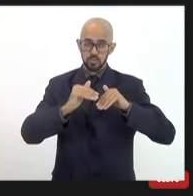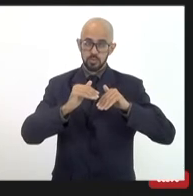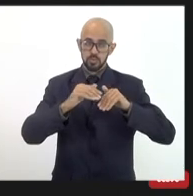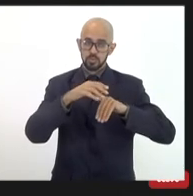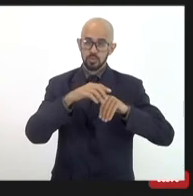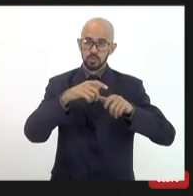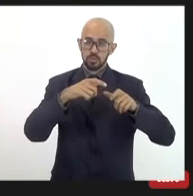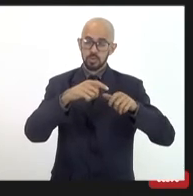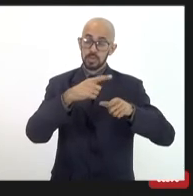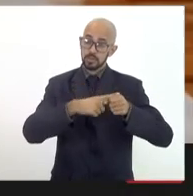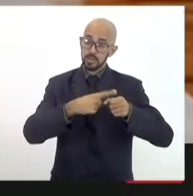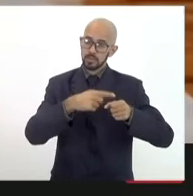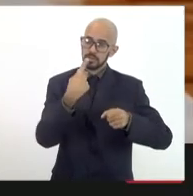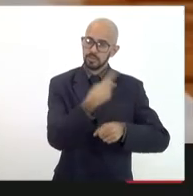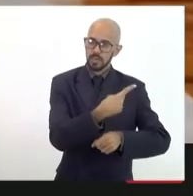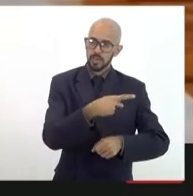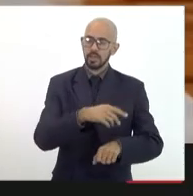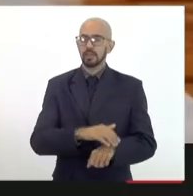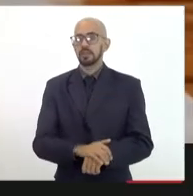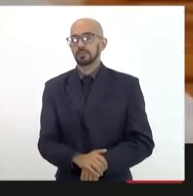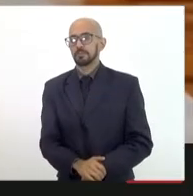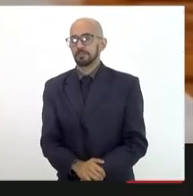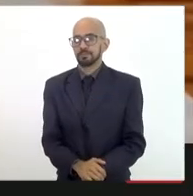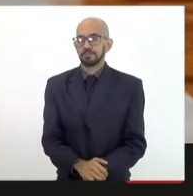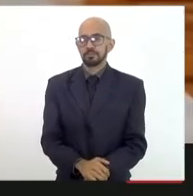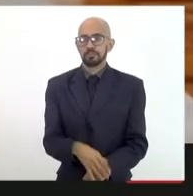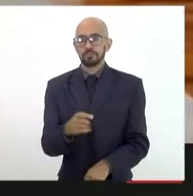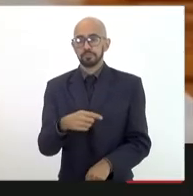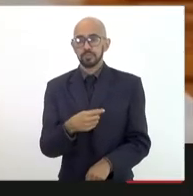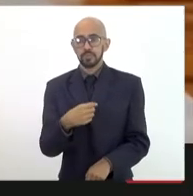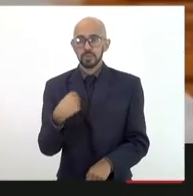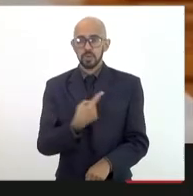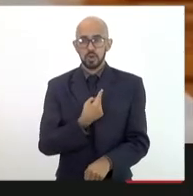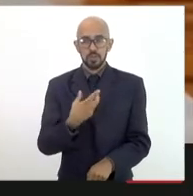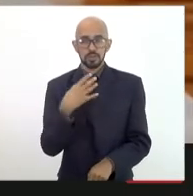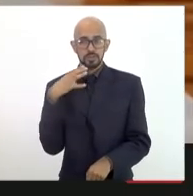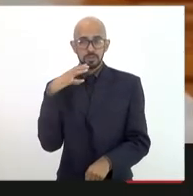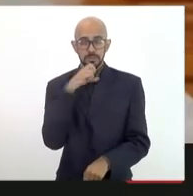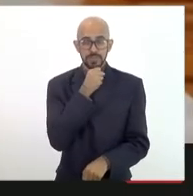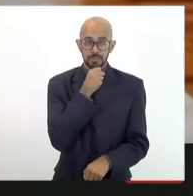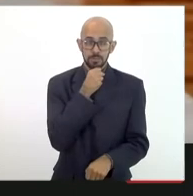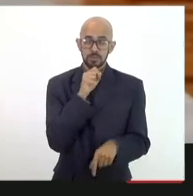e a gente estamos vendo alguns investimentos sem